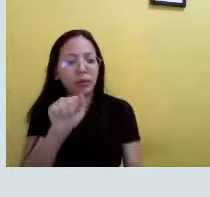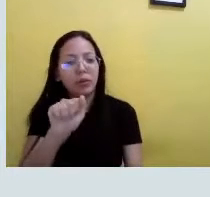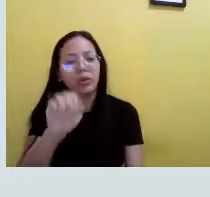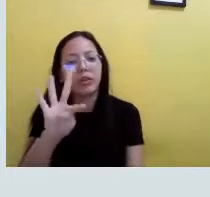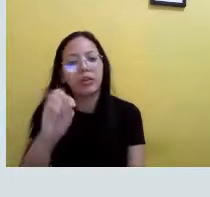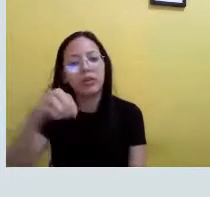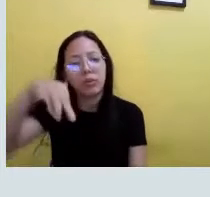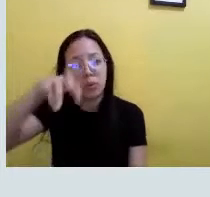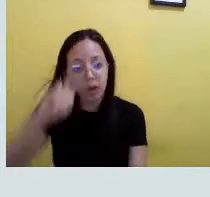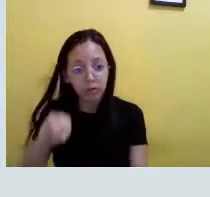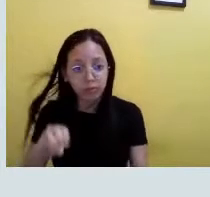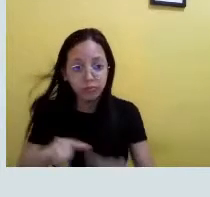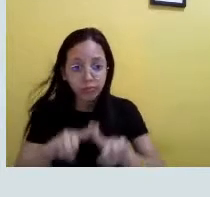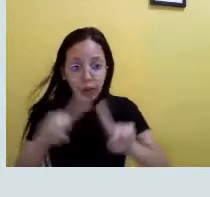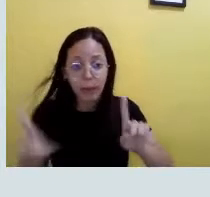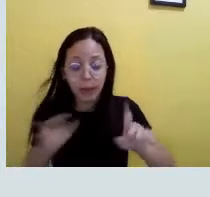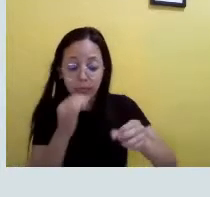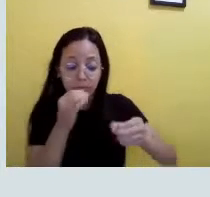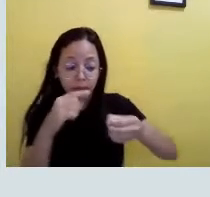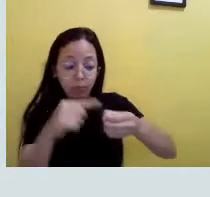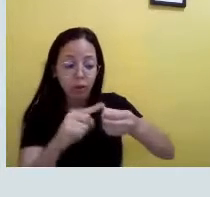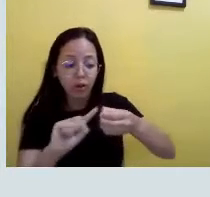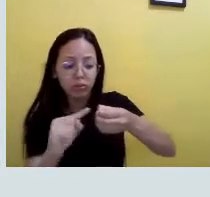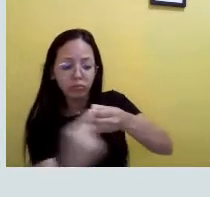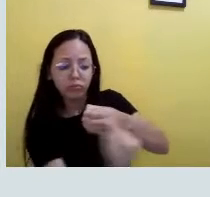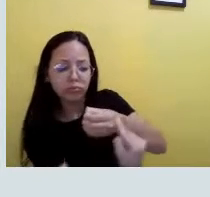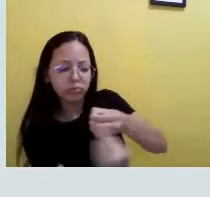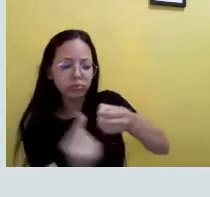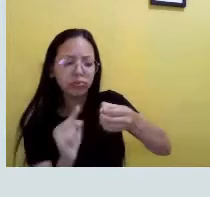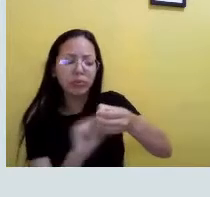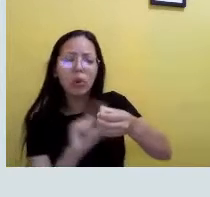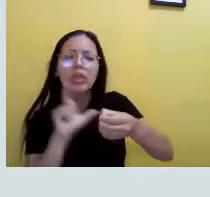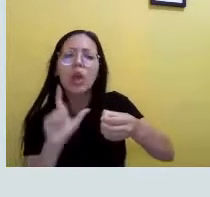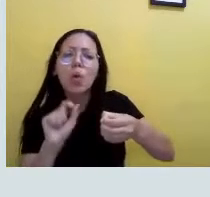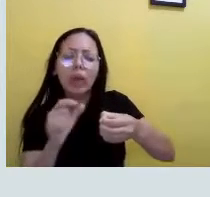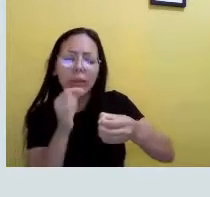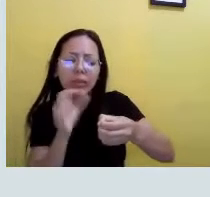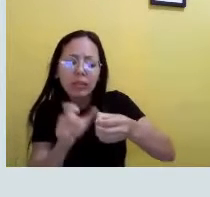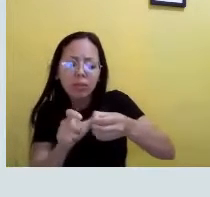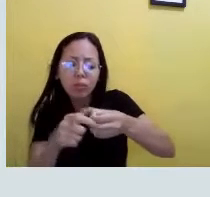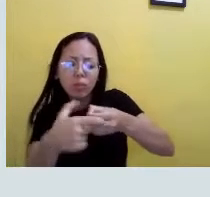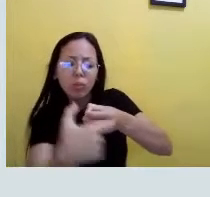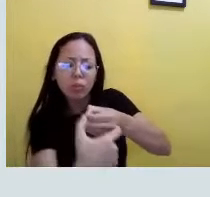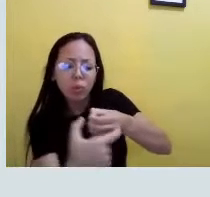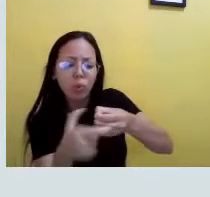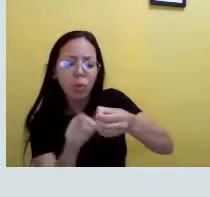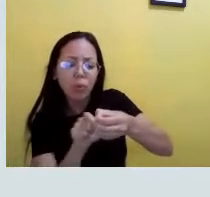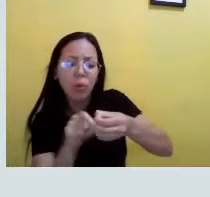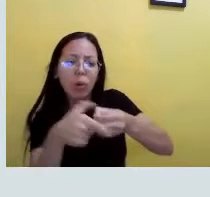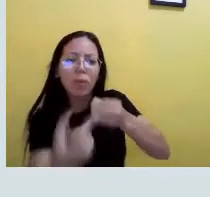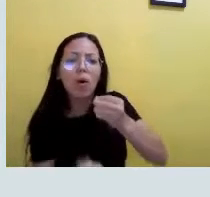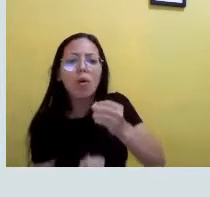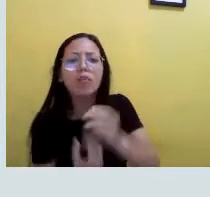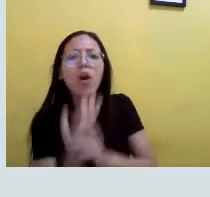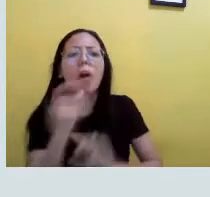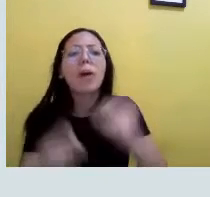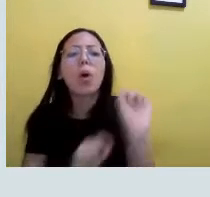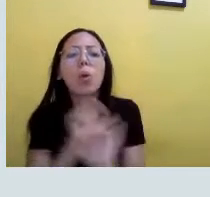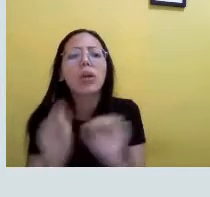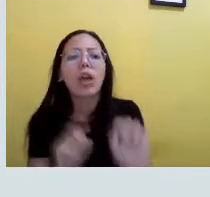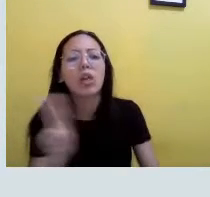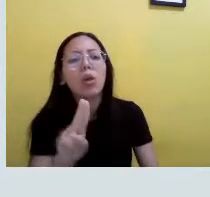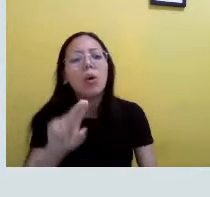Só que, ao redor dessa minha bola, eu tenho anéis. Esses anéis, eles formam o que a gente chama de eletrosfera. E nessa